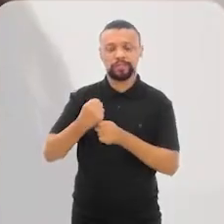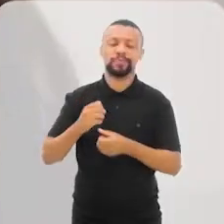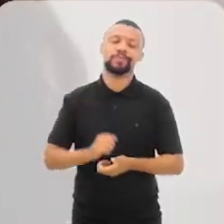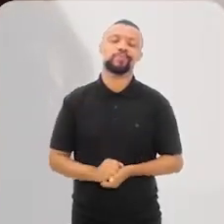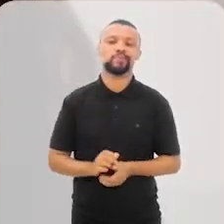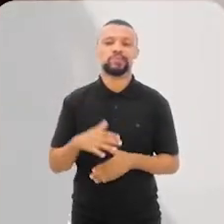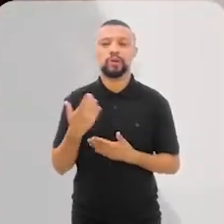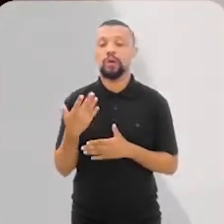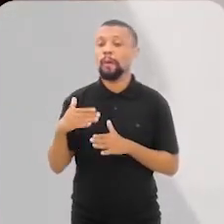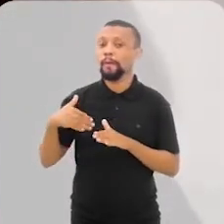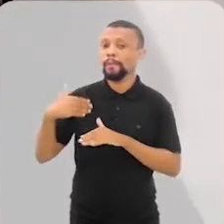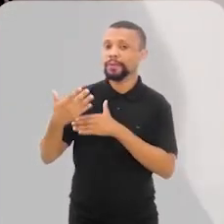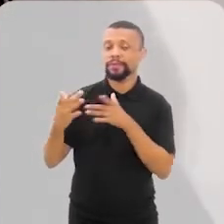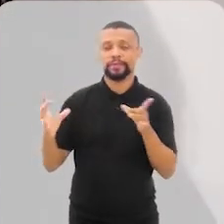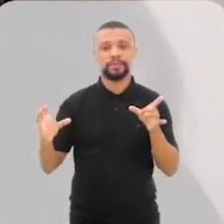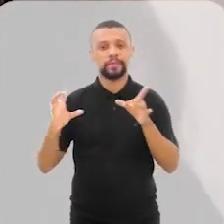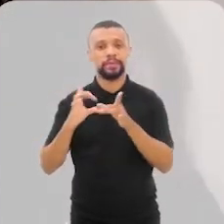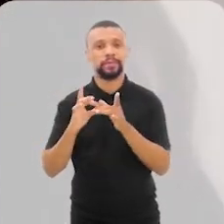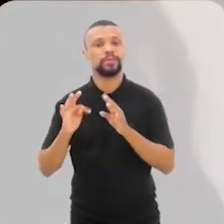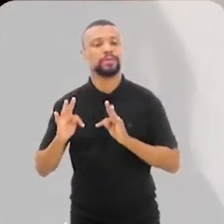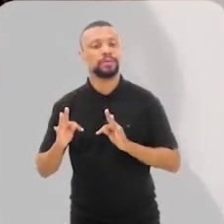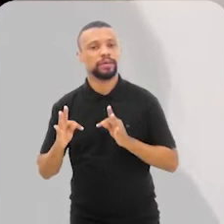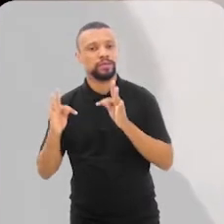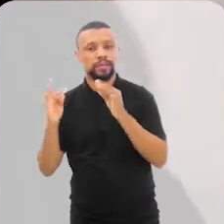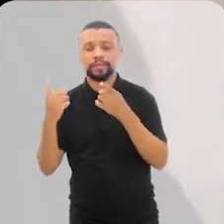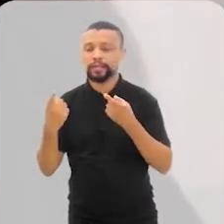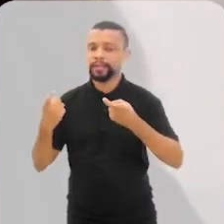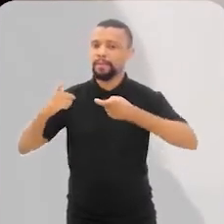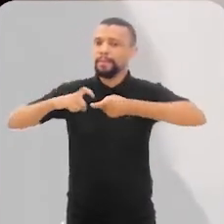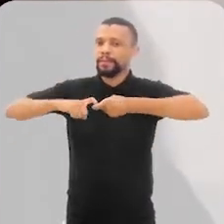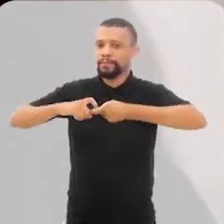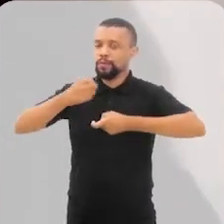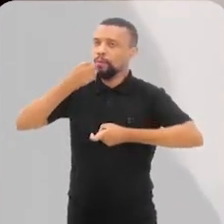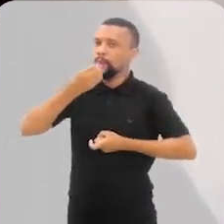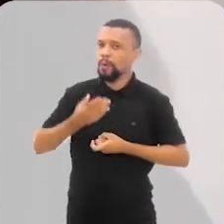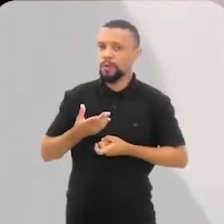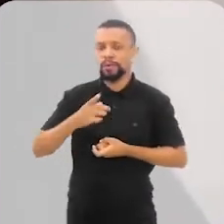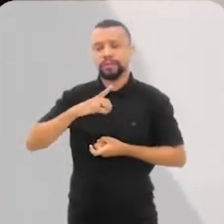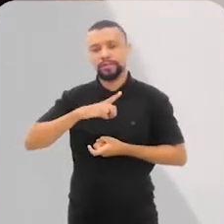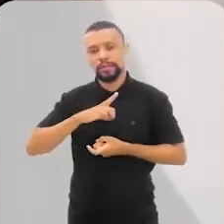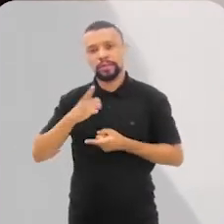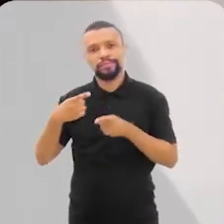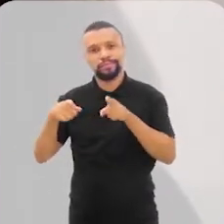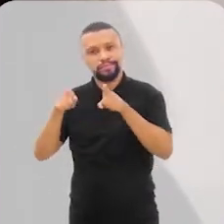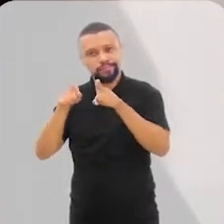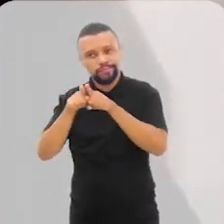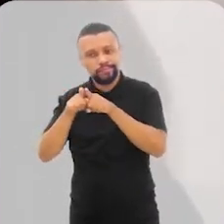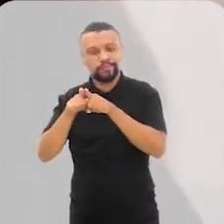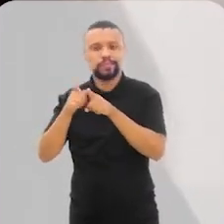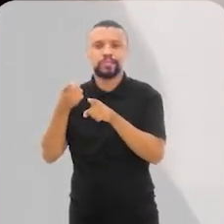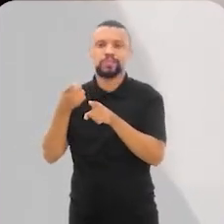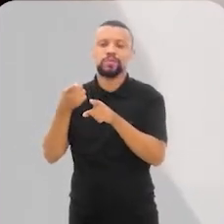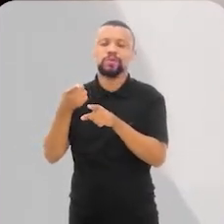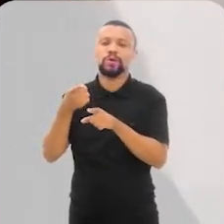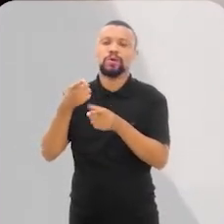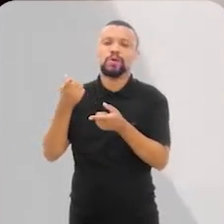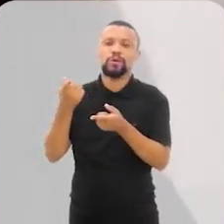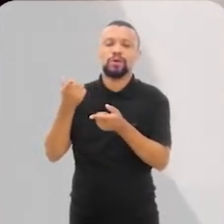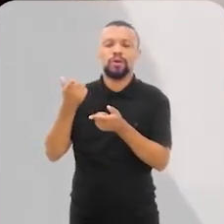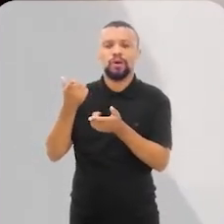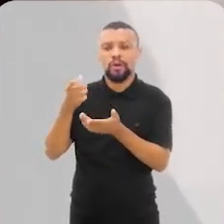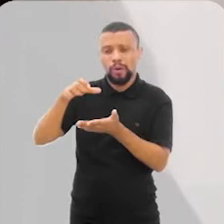um processo de transferência de tecnologia muito bacana. Acho que essa parceria com a UDESC, com o Obispo, com o Observatório